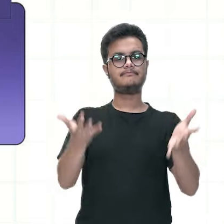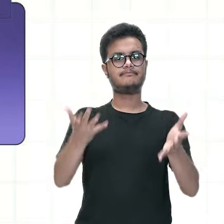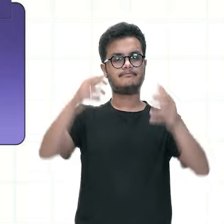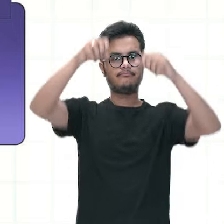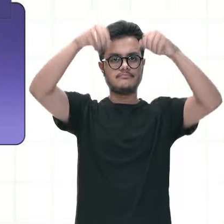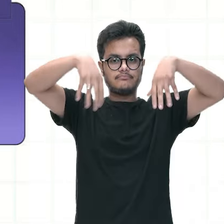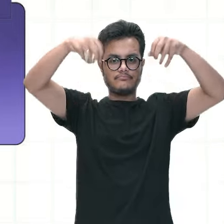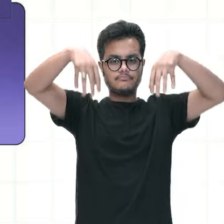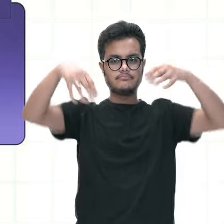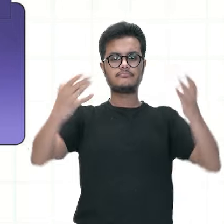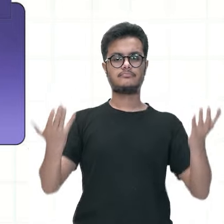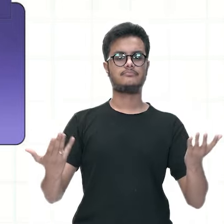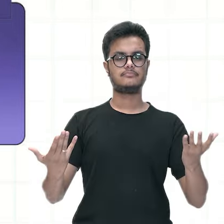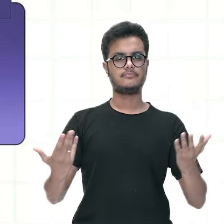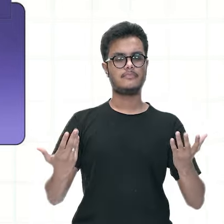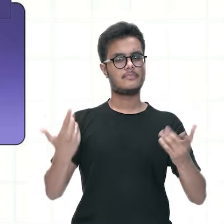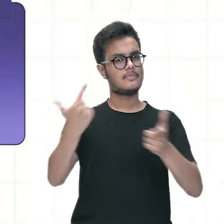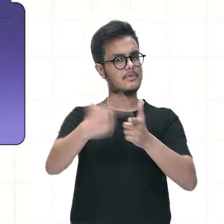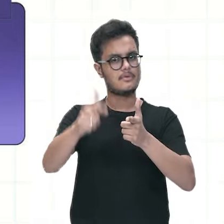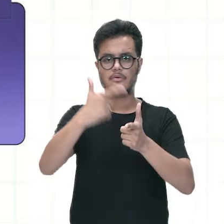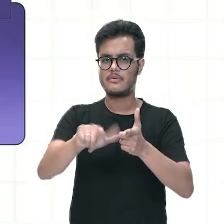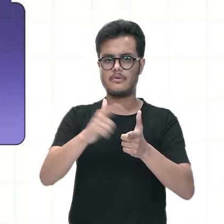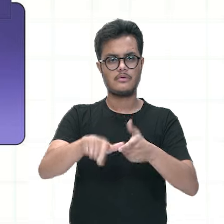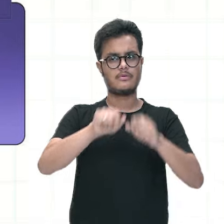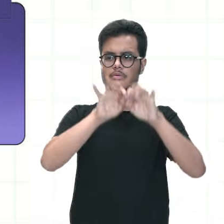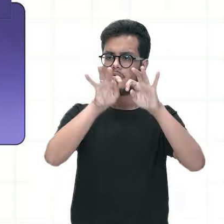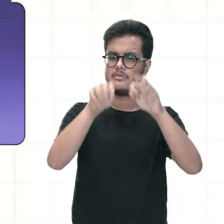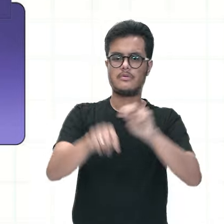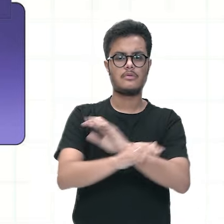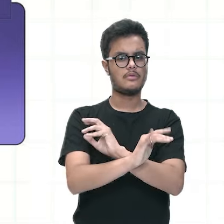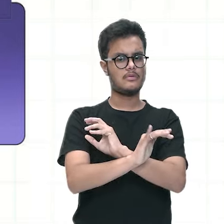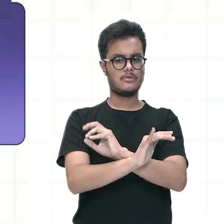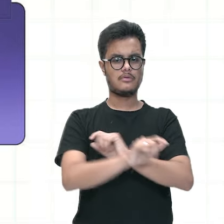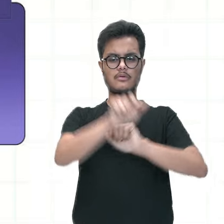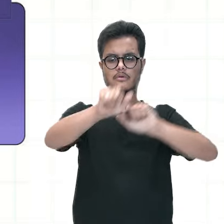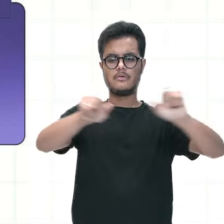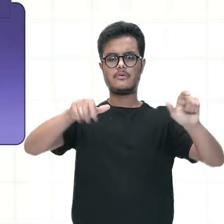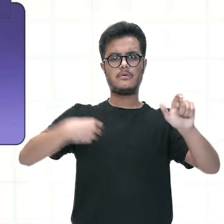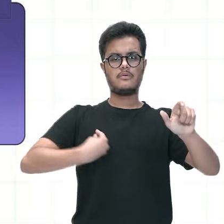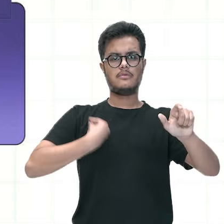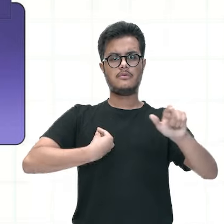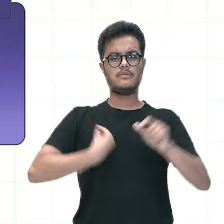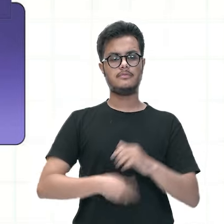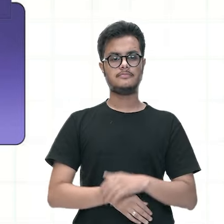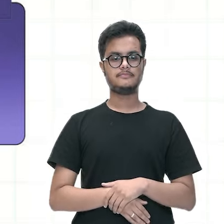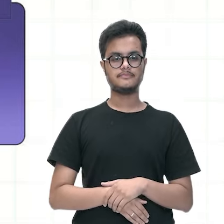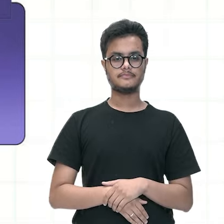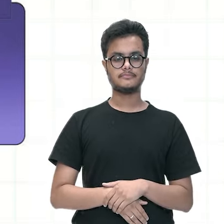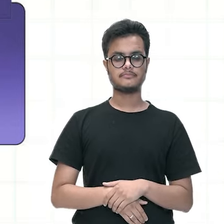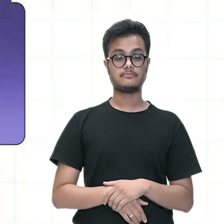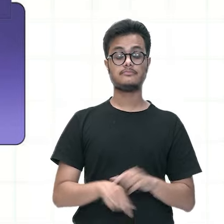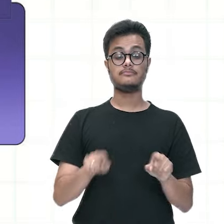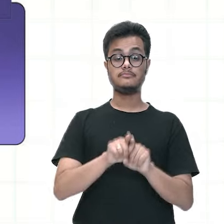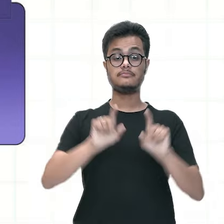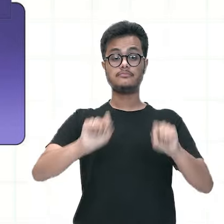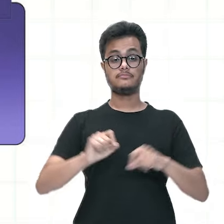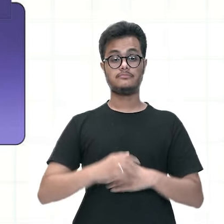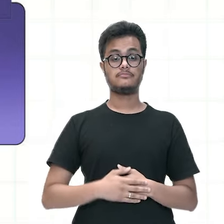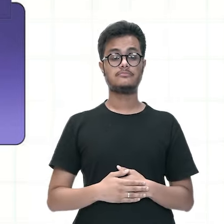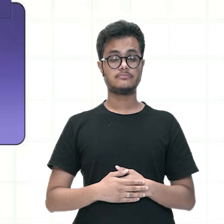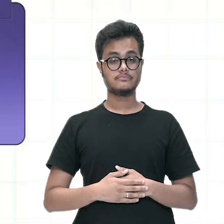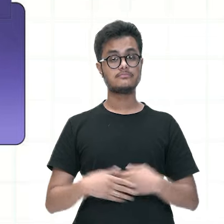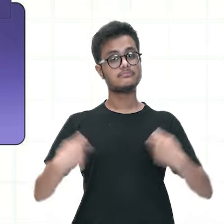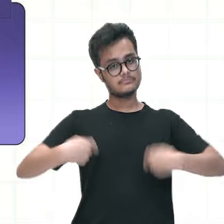chuva e vai ser aí um prejuízo para todo o bairro para toda a população daquele lugar a gente tem também aí olha